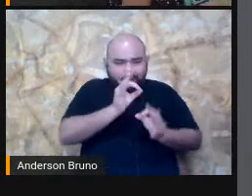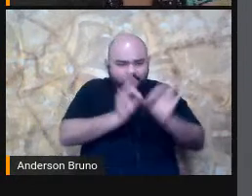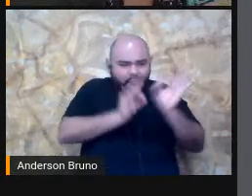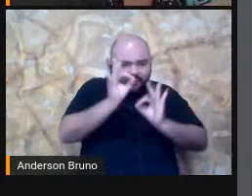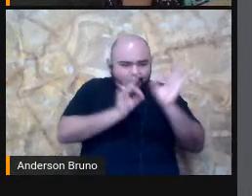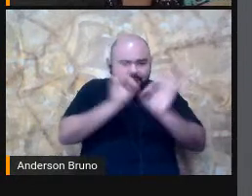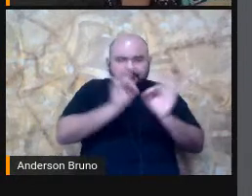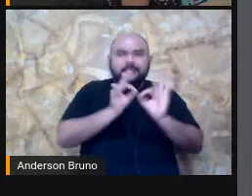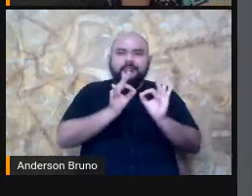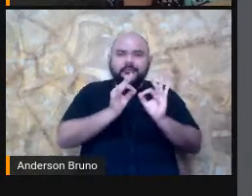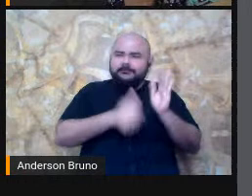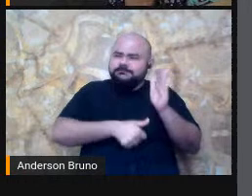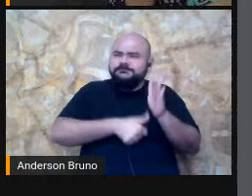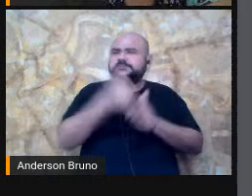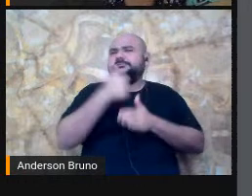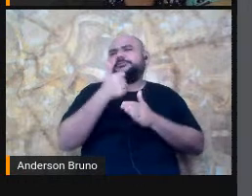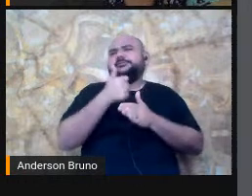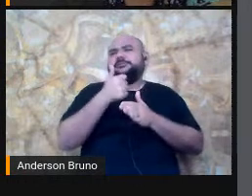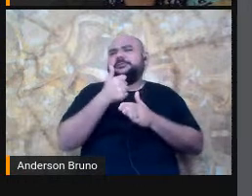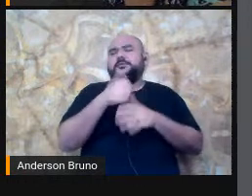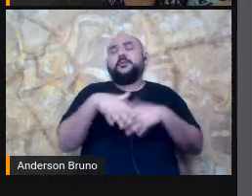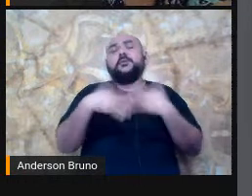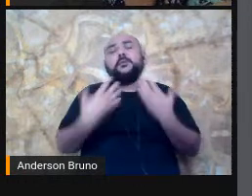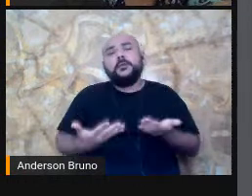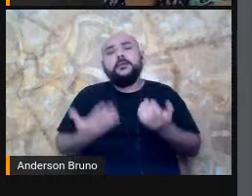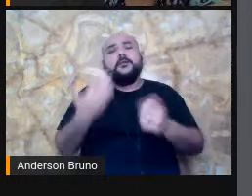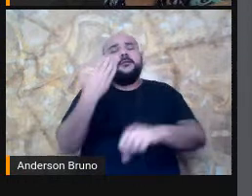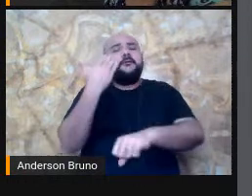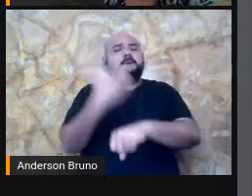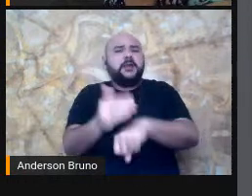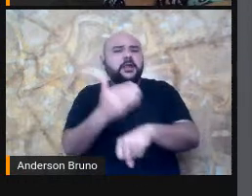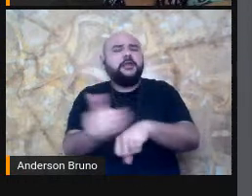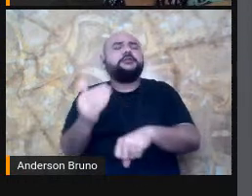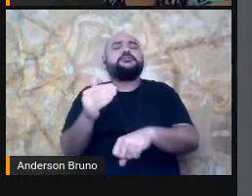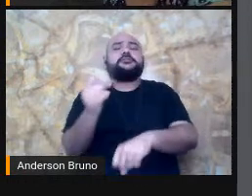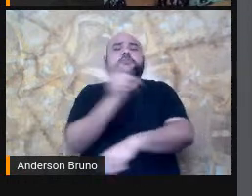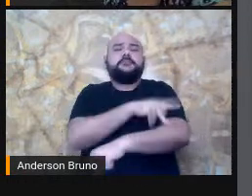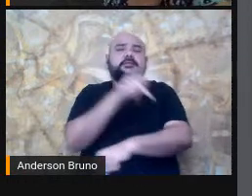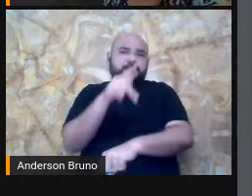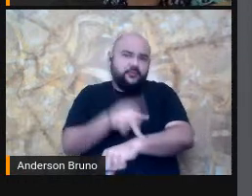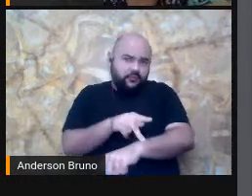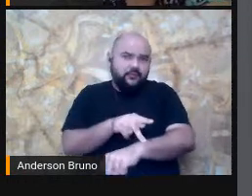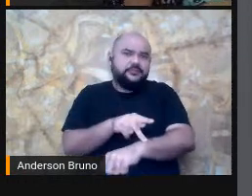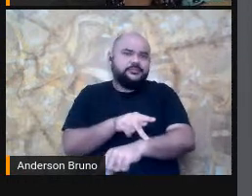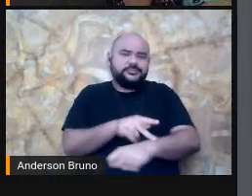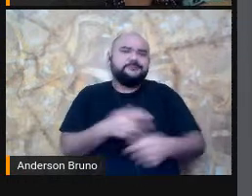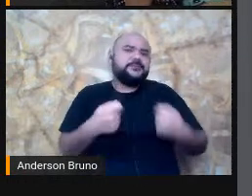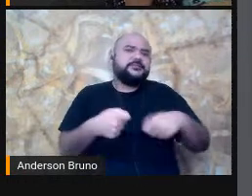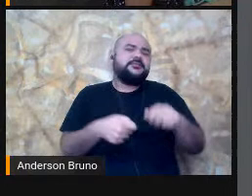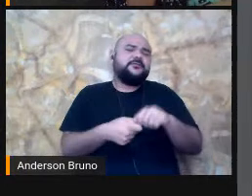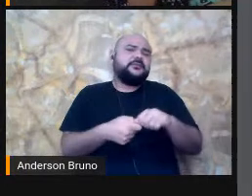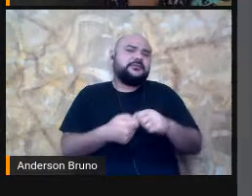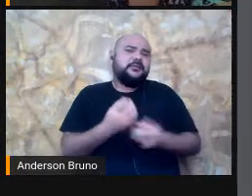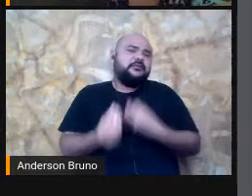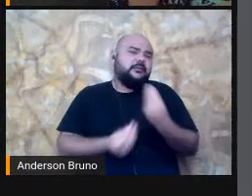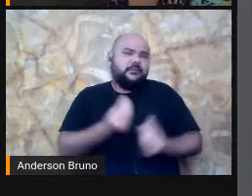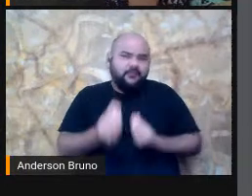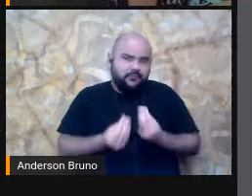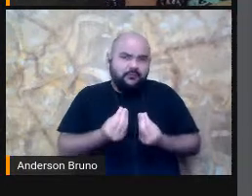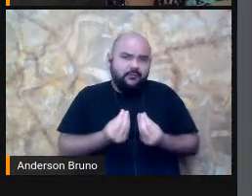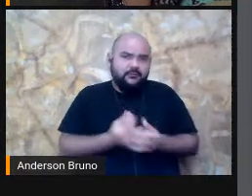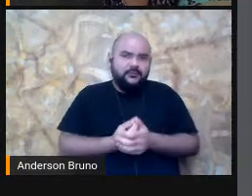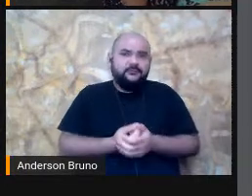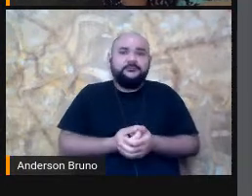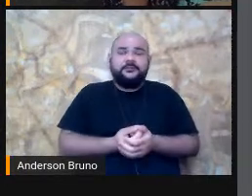Que prática Pedagógica De que maneira A prática Pedagógica Vai se dar Eu executo